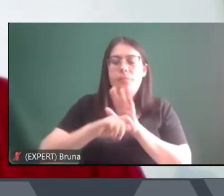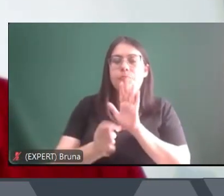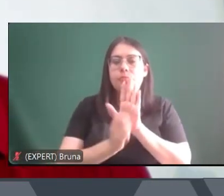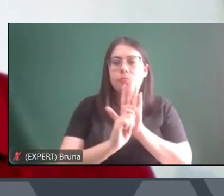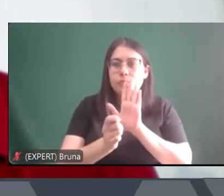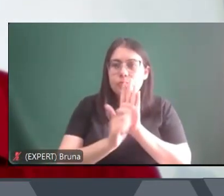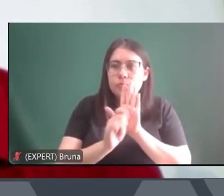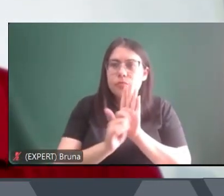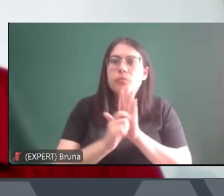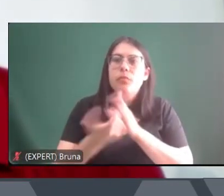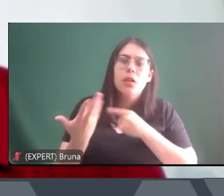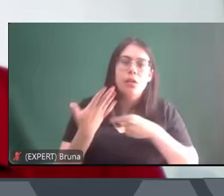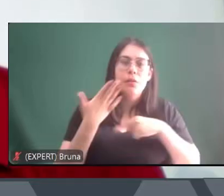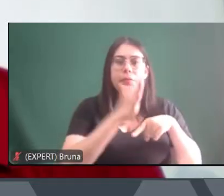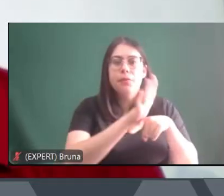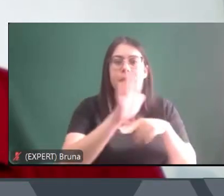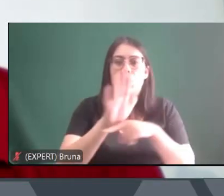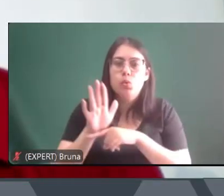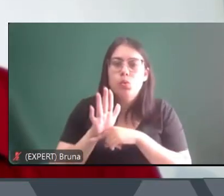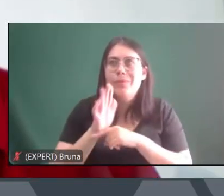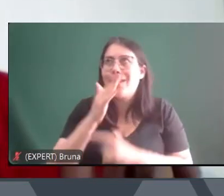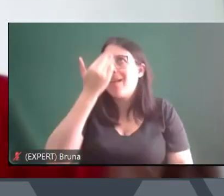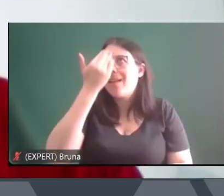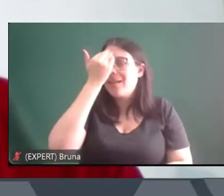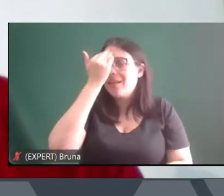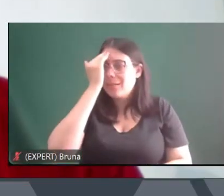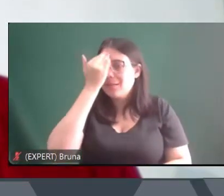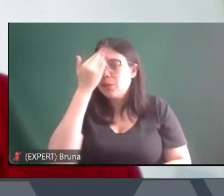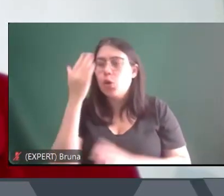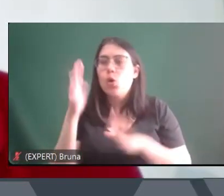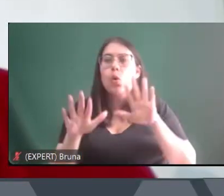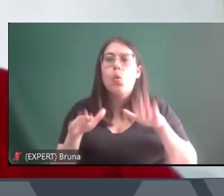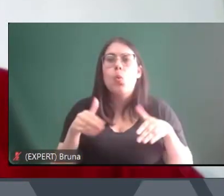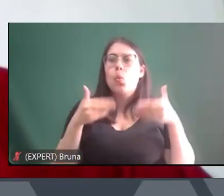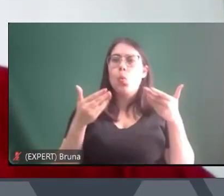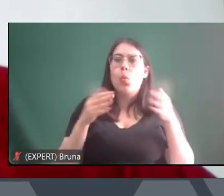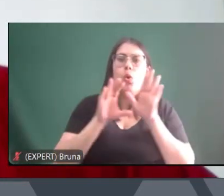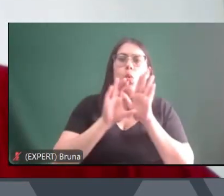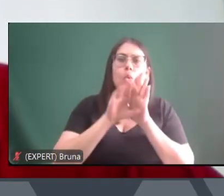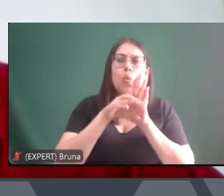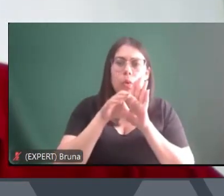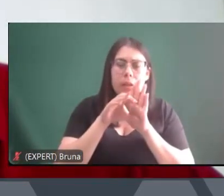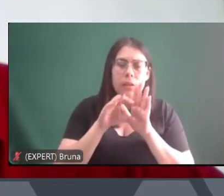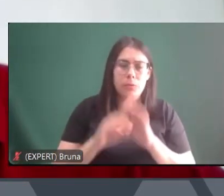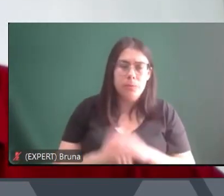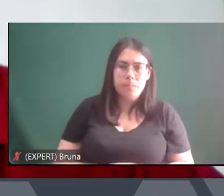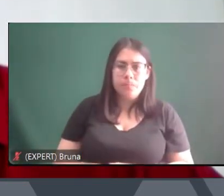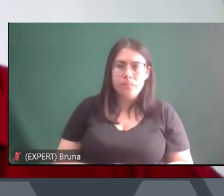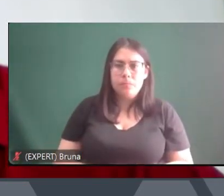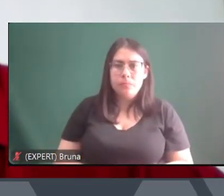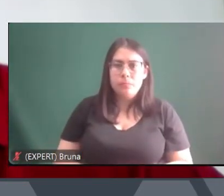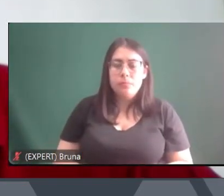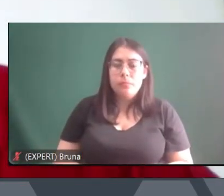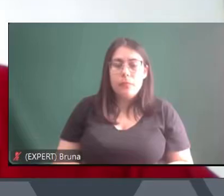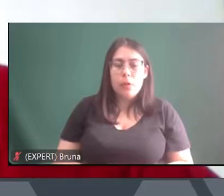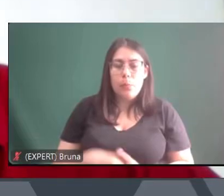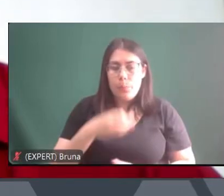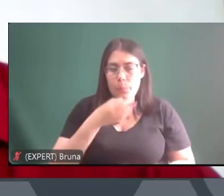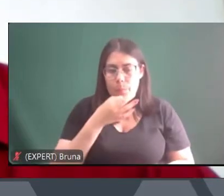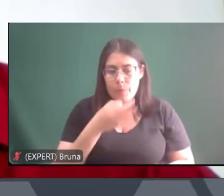acaba ajudando a gente a entender um pouco o contexto dessa cena. Eu acho que,